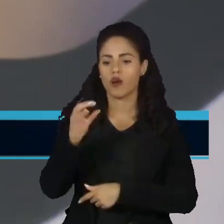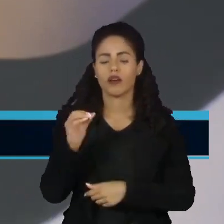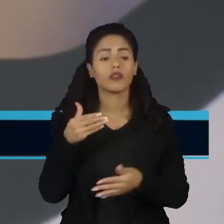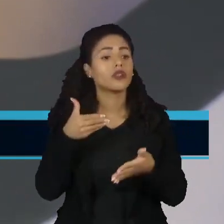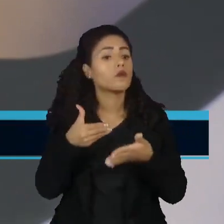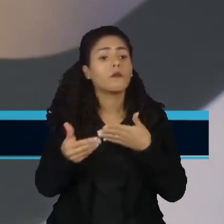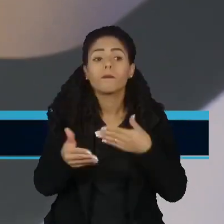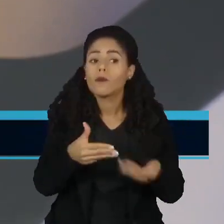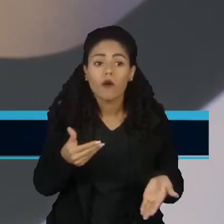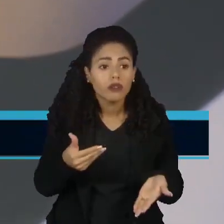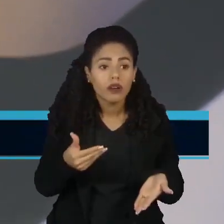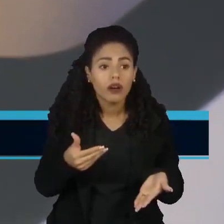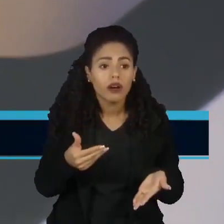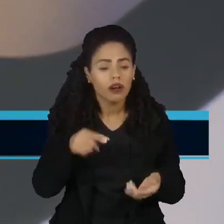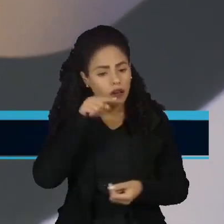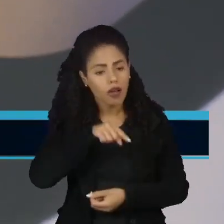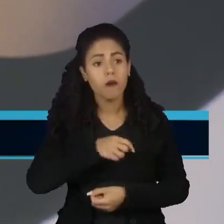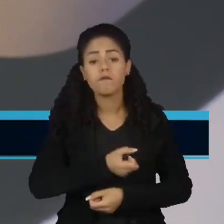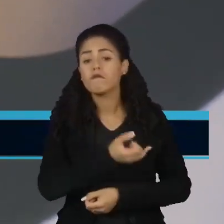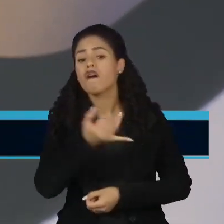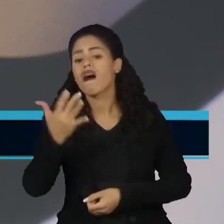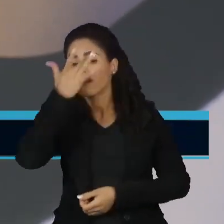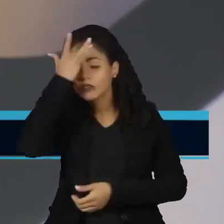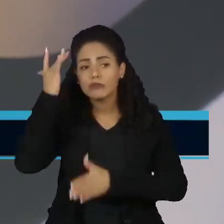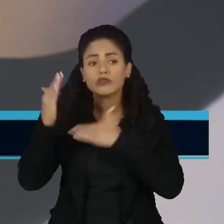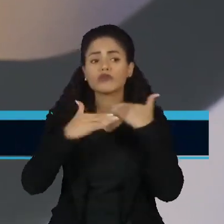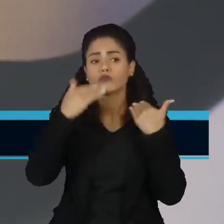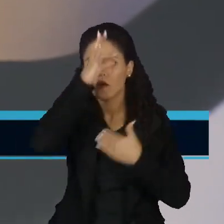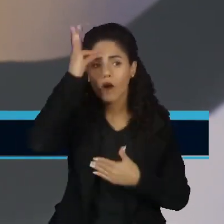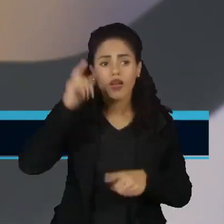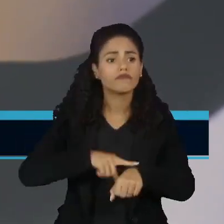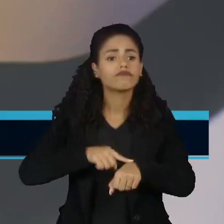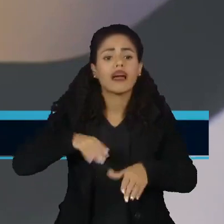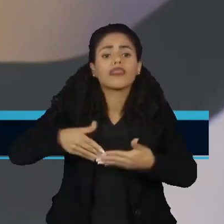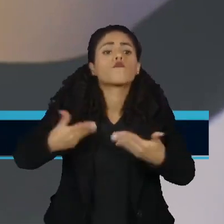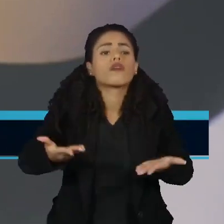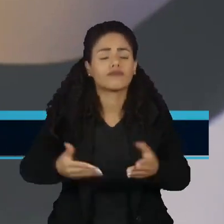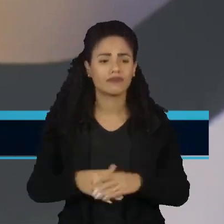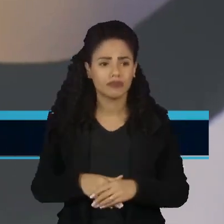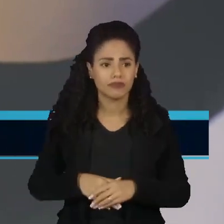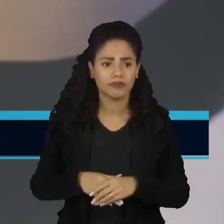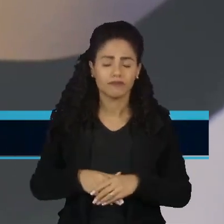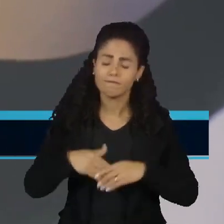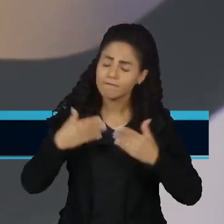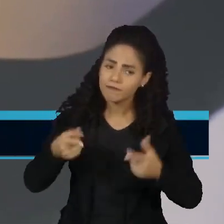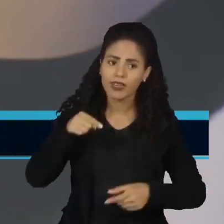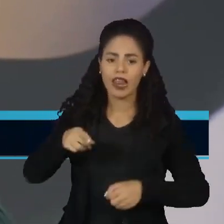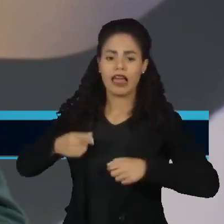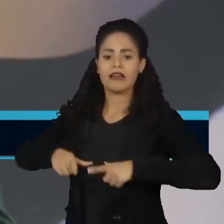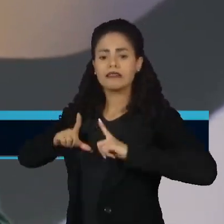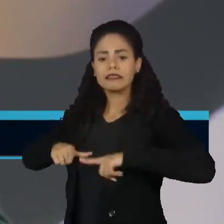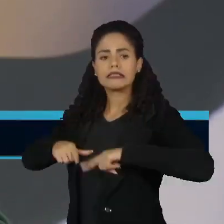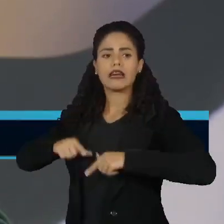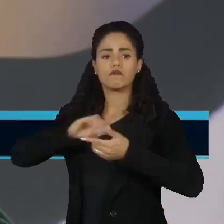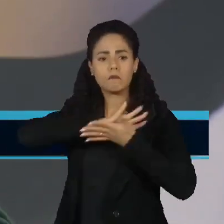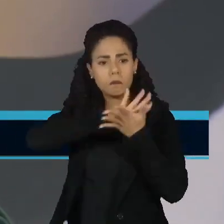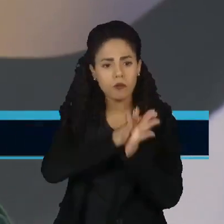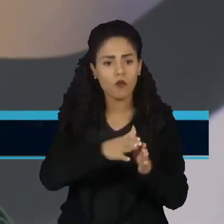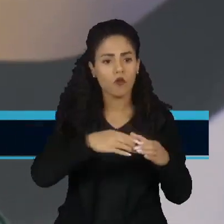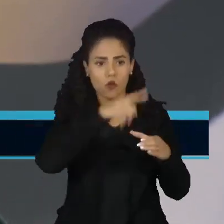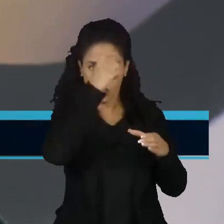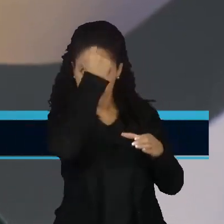importa, são dezenas de milhares de mortos. Até quanto? Então diz Israel que até dizimar o Hamas.